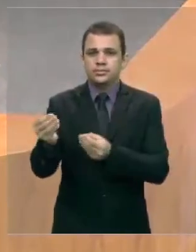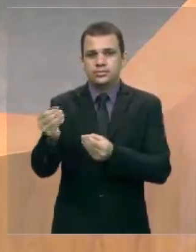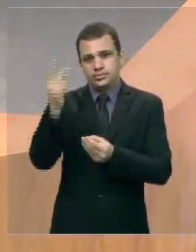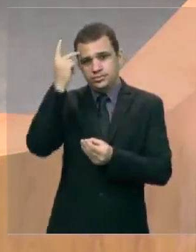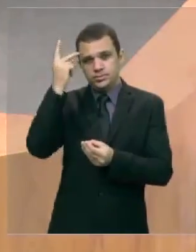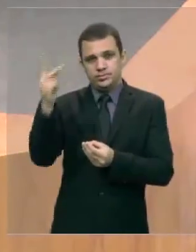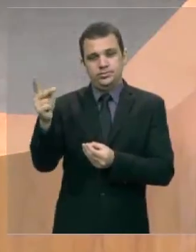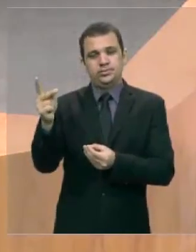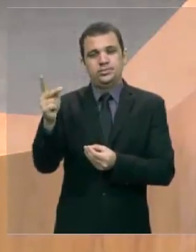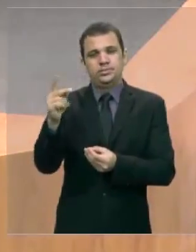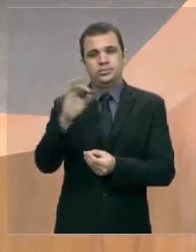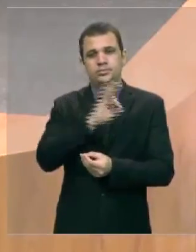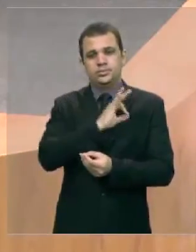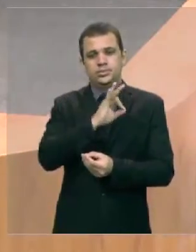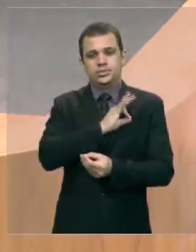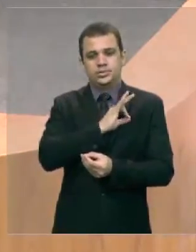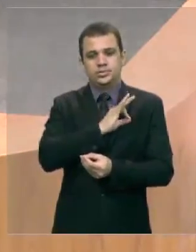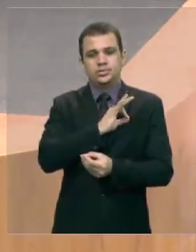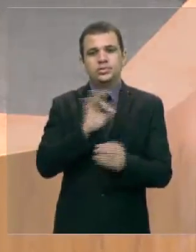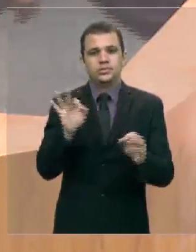básica, e Deus abençoe a todos.